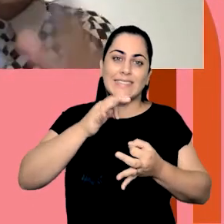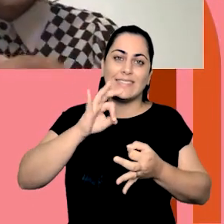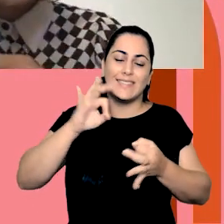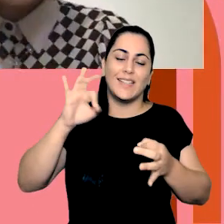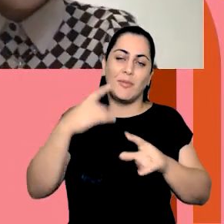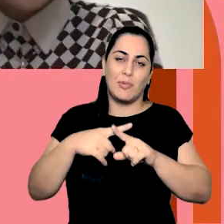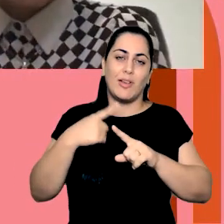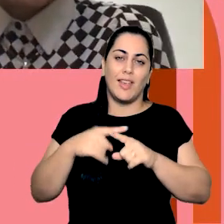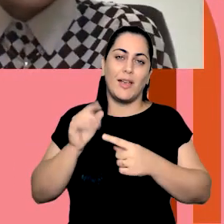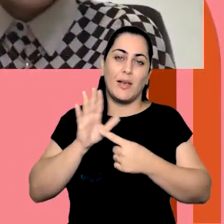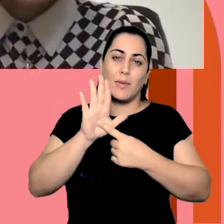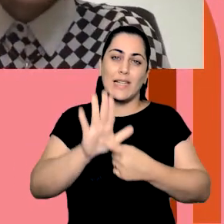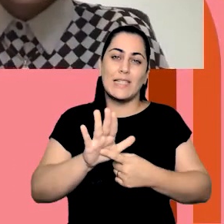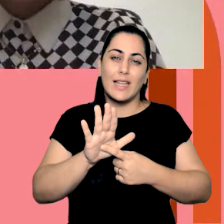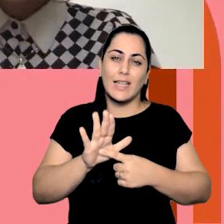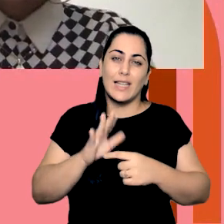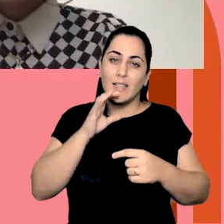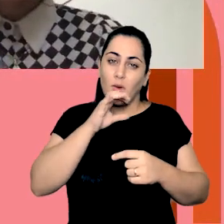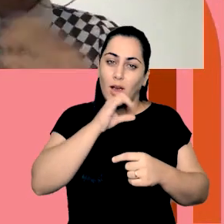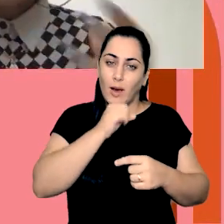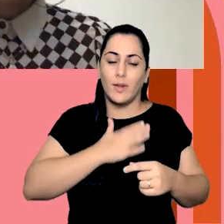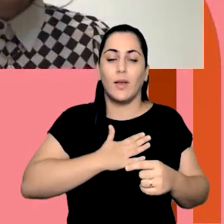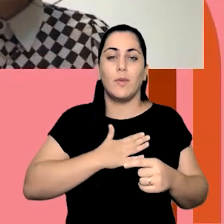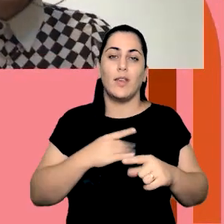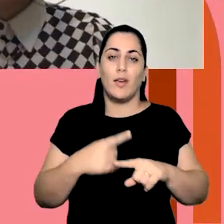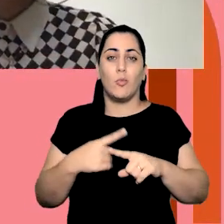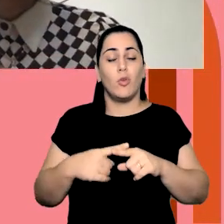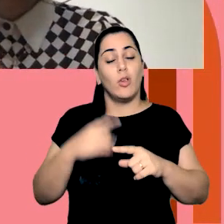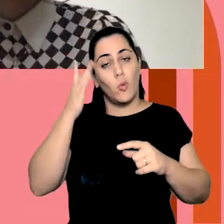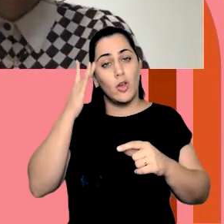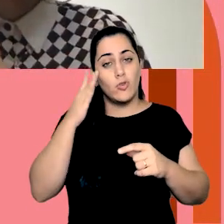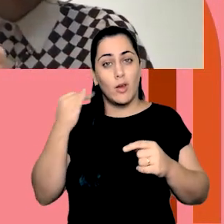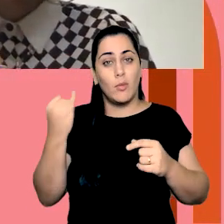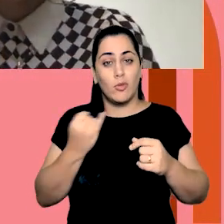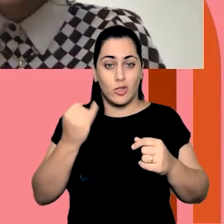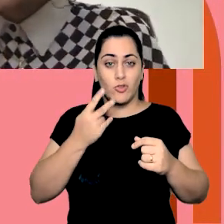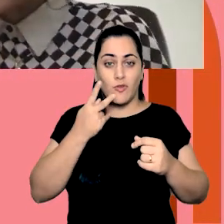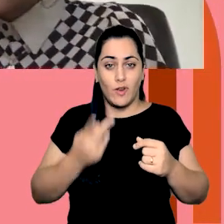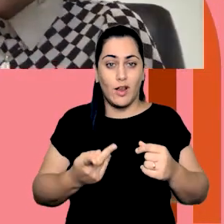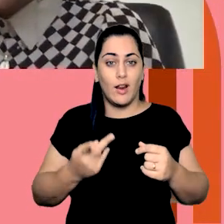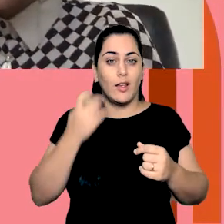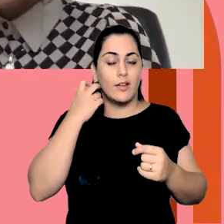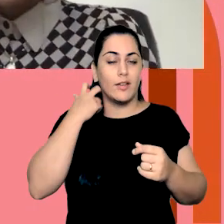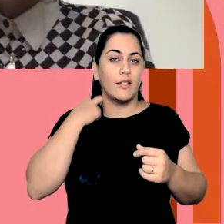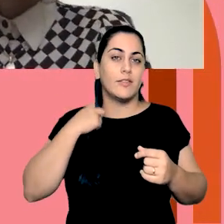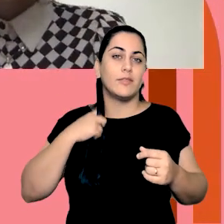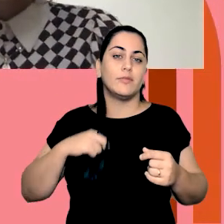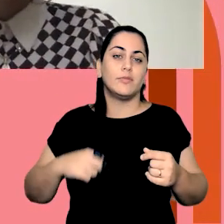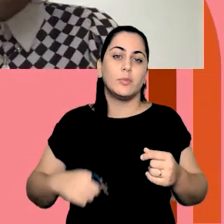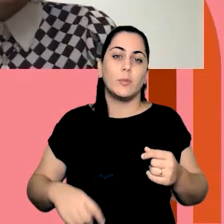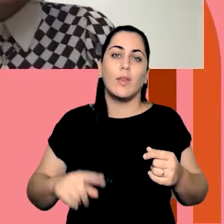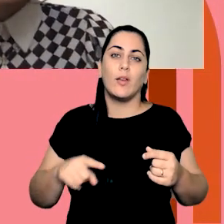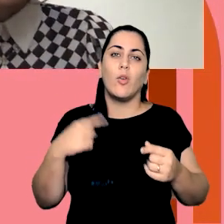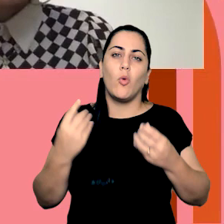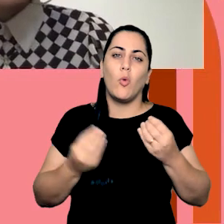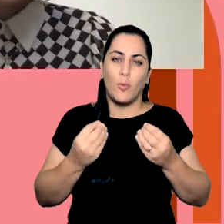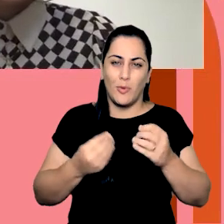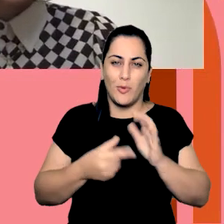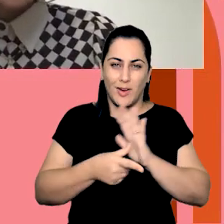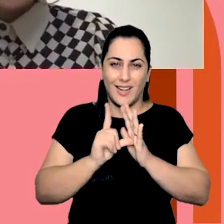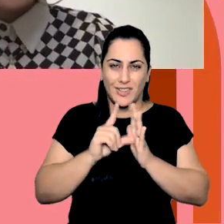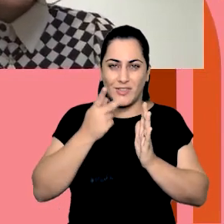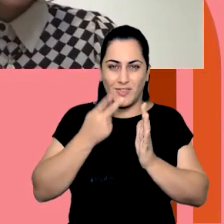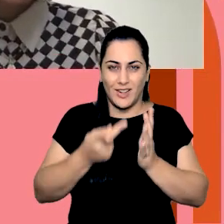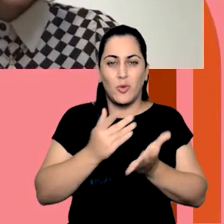essa apresentação breve minha, porque eu acho que esse espaço é interessante a gente falar exatamente o que a nossa outra convidada